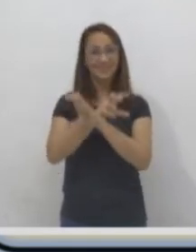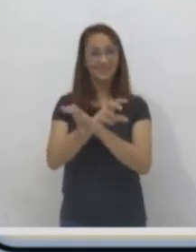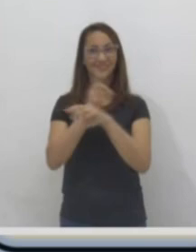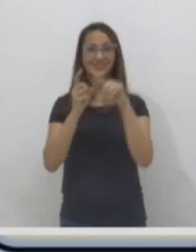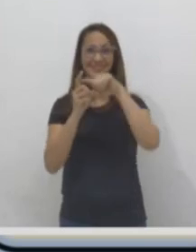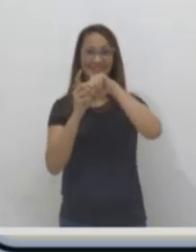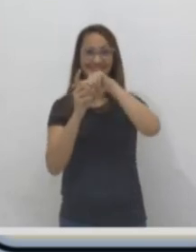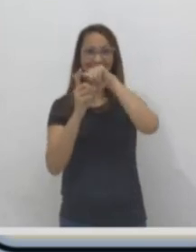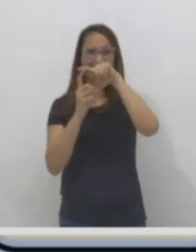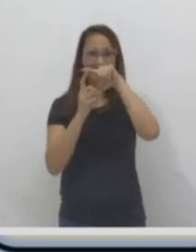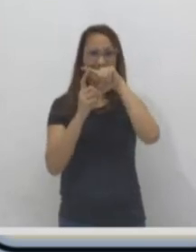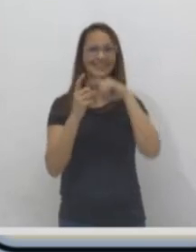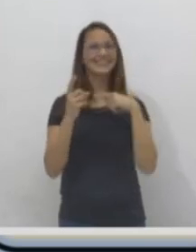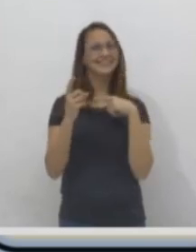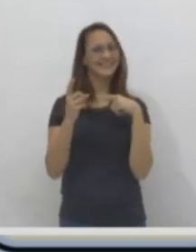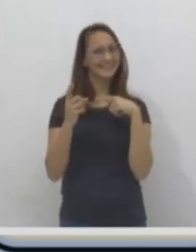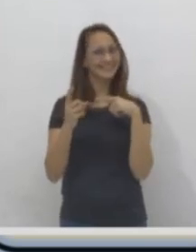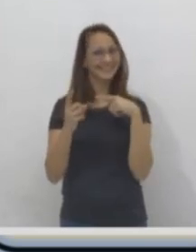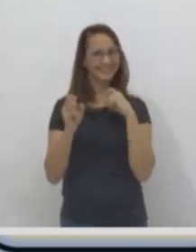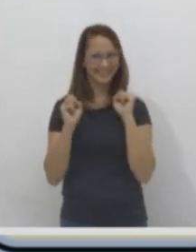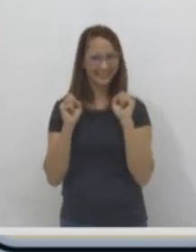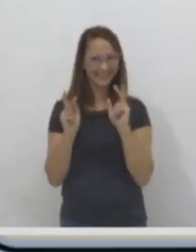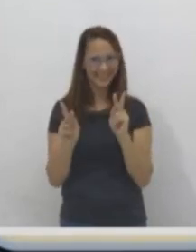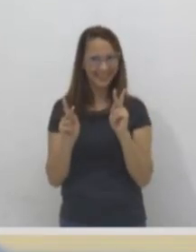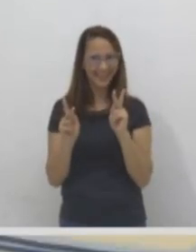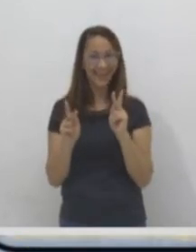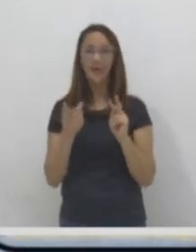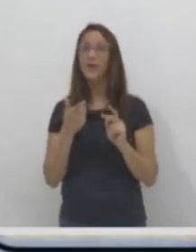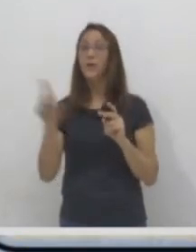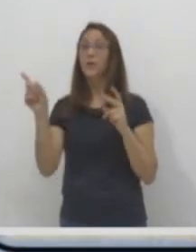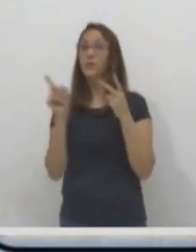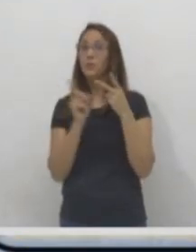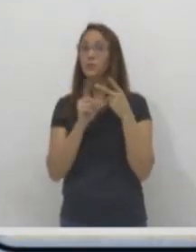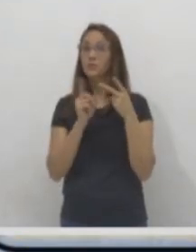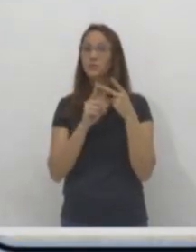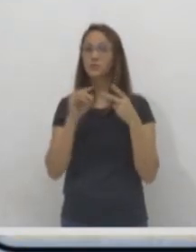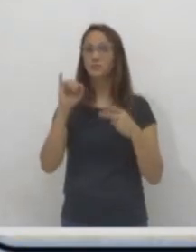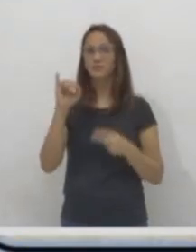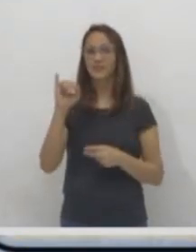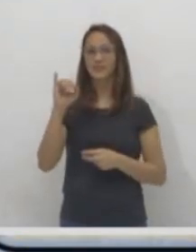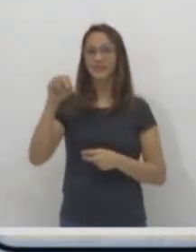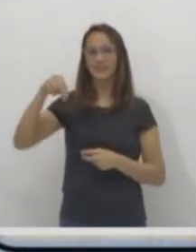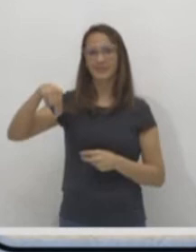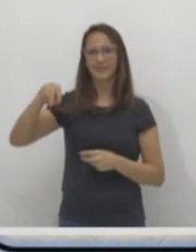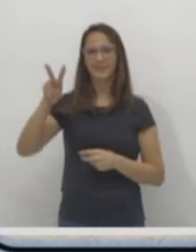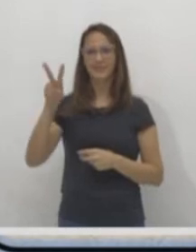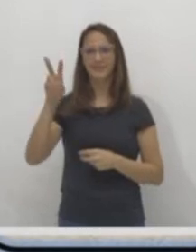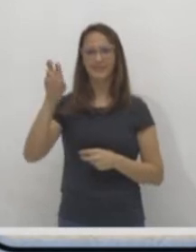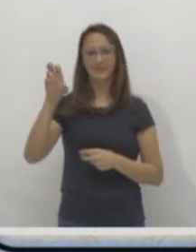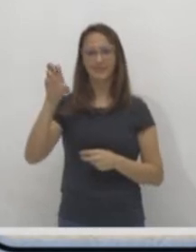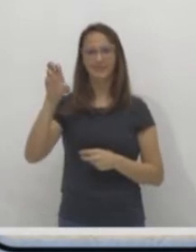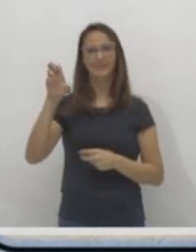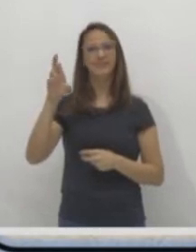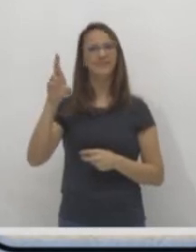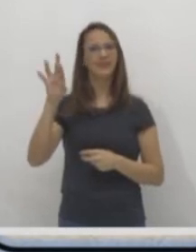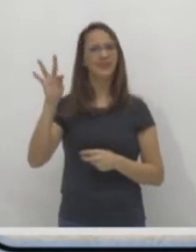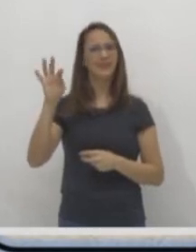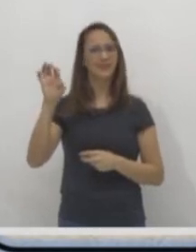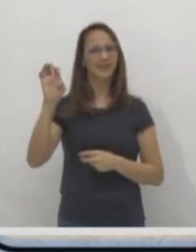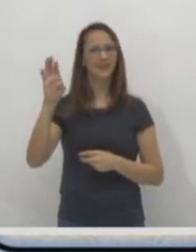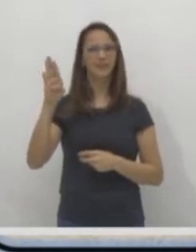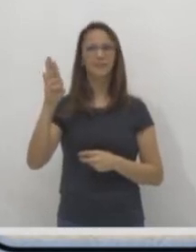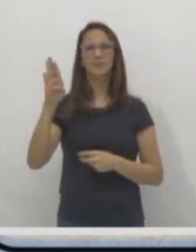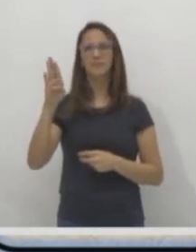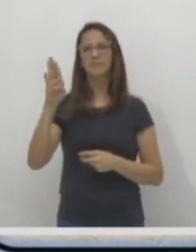vertebral. Tá ok? Agora sim, a vai para o invertebrado. Vamos lá. Os invertebrados é diferente. Ele não tem